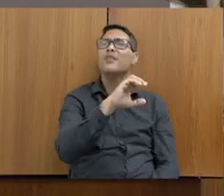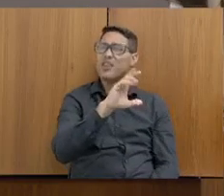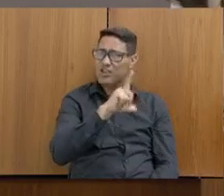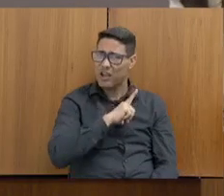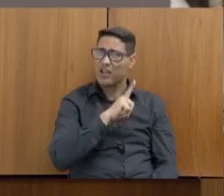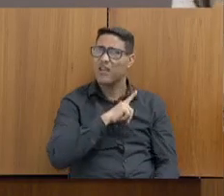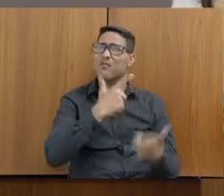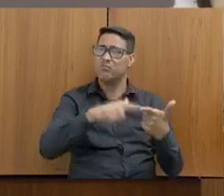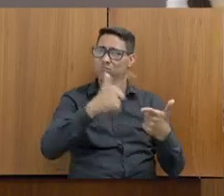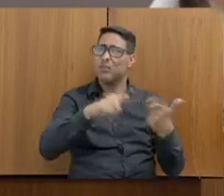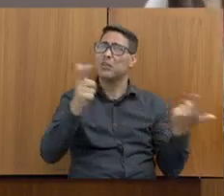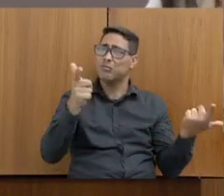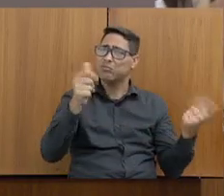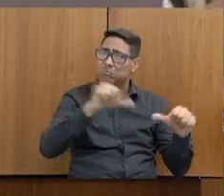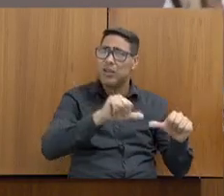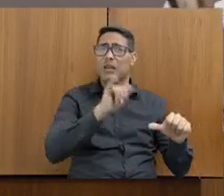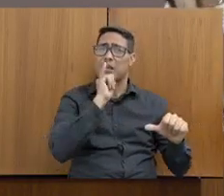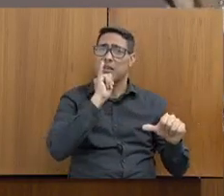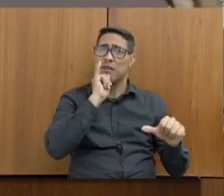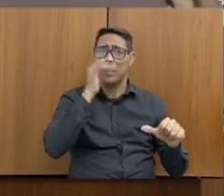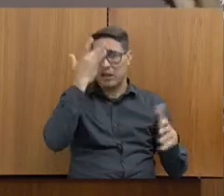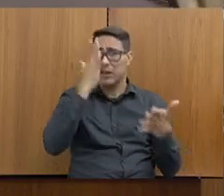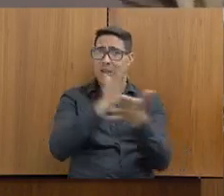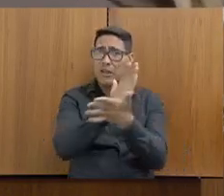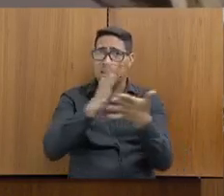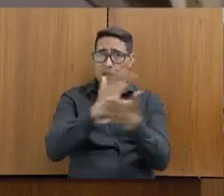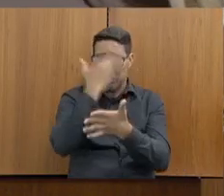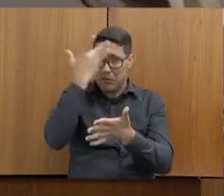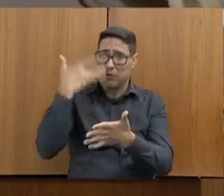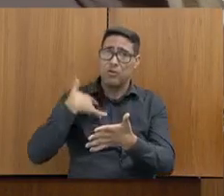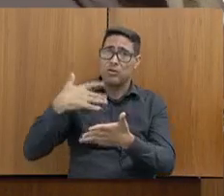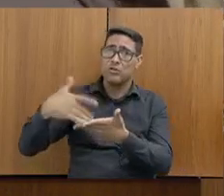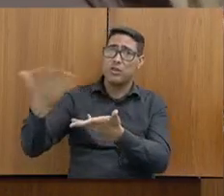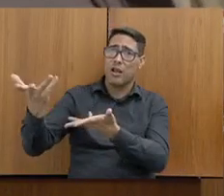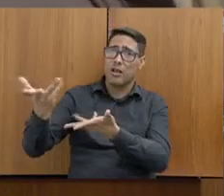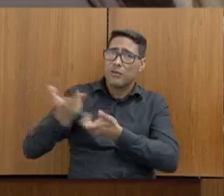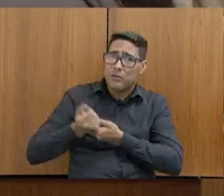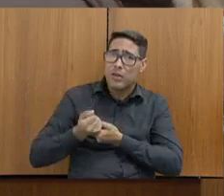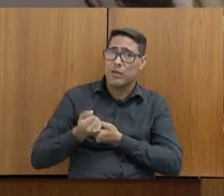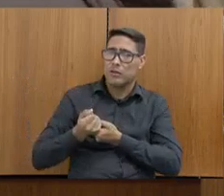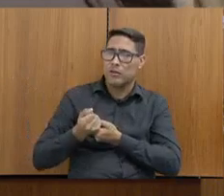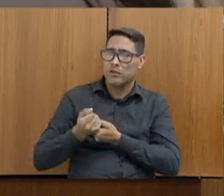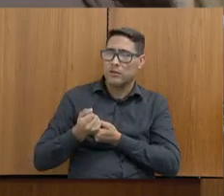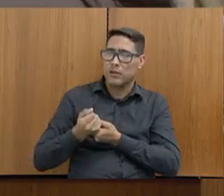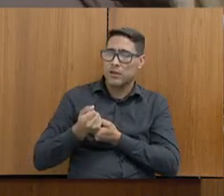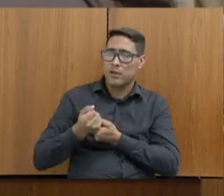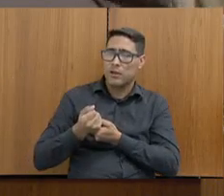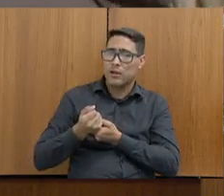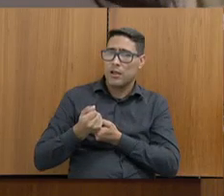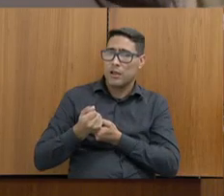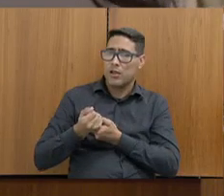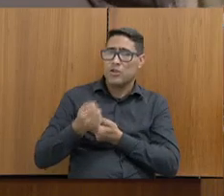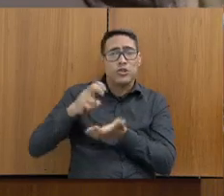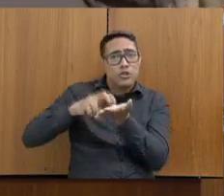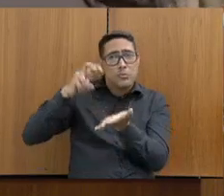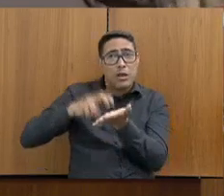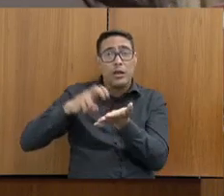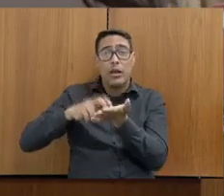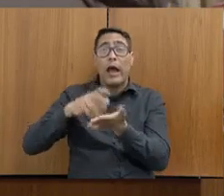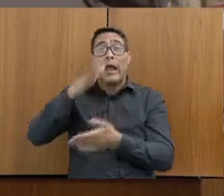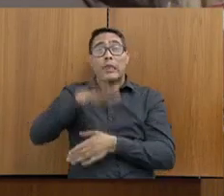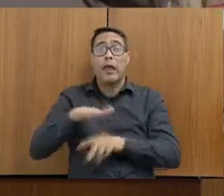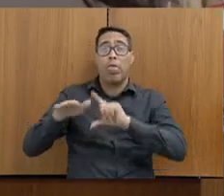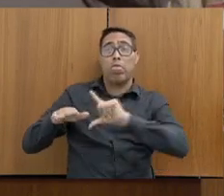complicadas, por exemplo, da APAC acolher faccionados pela manhã e à tarde esse faccionado fugir. Então, essa é uma situação que vai mudar, essa é uma